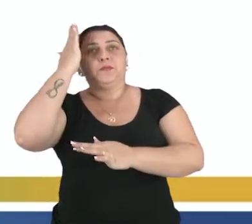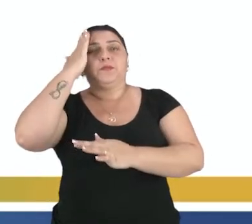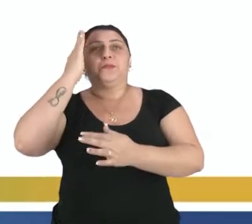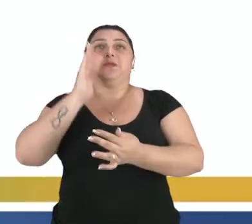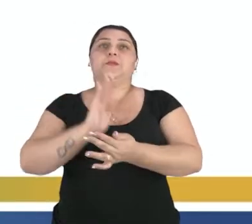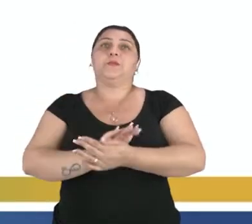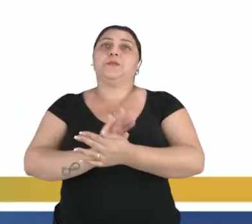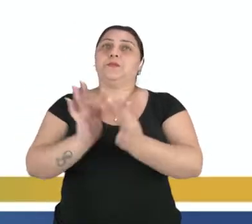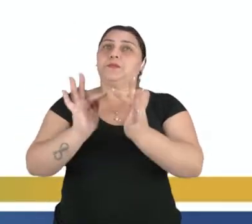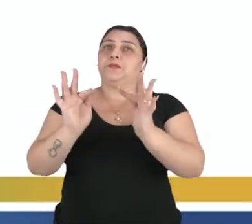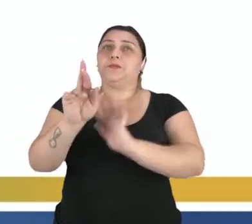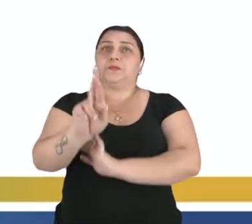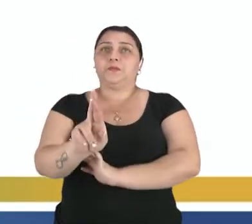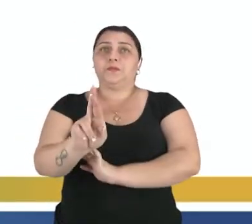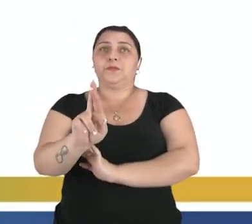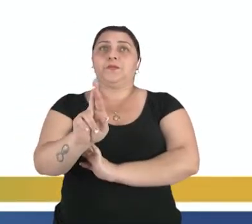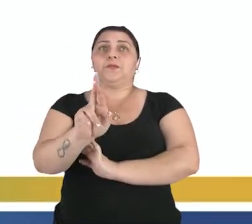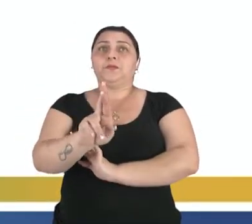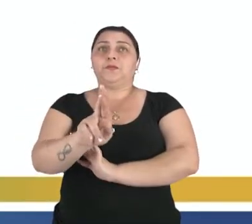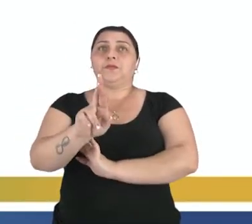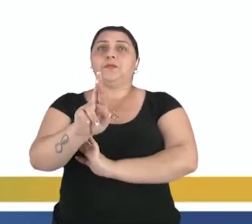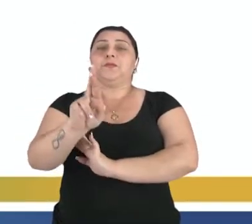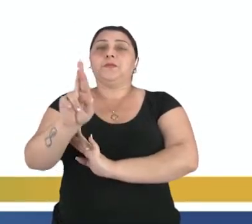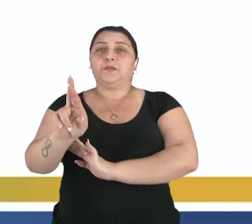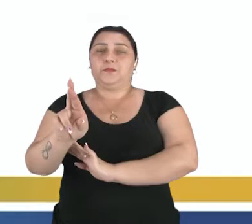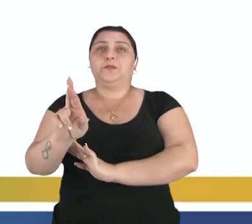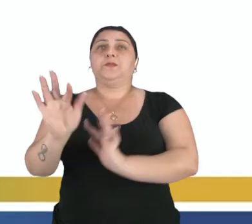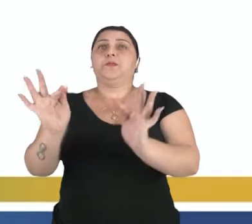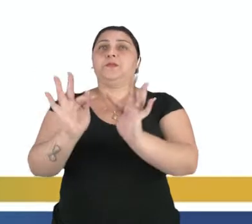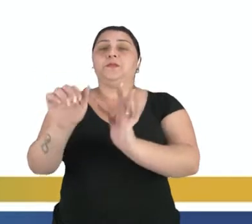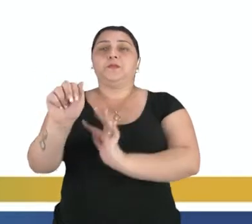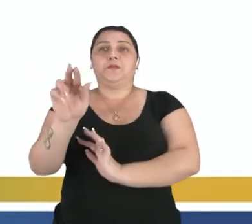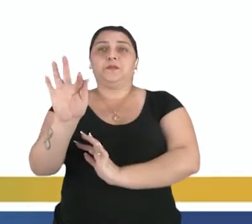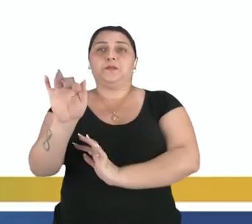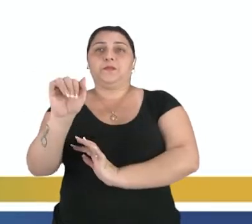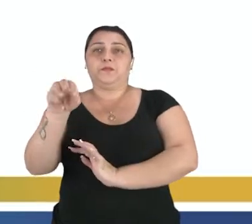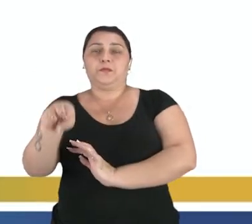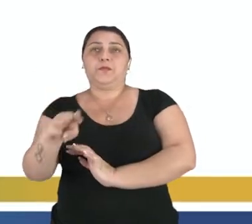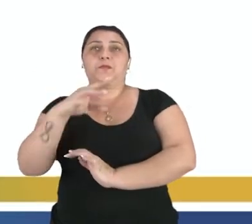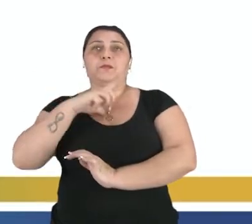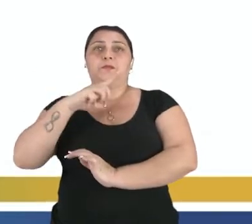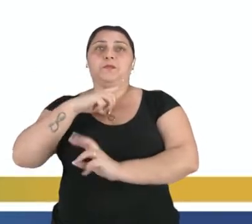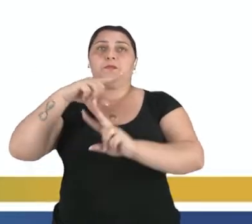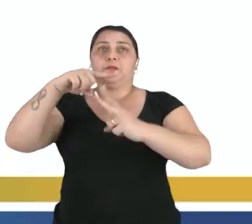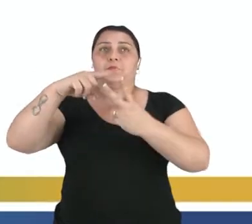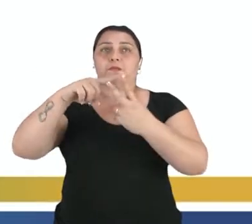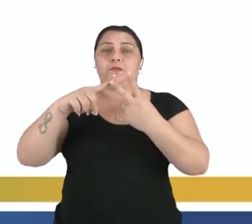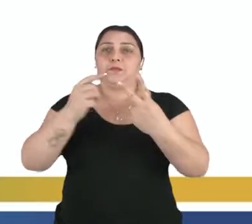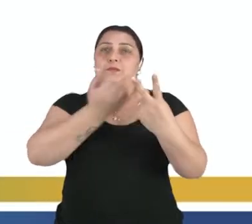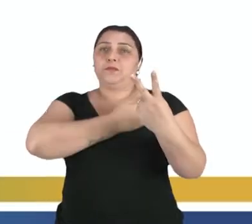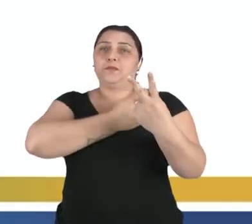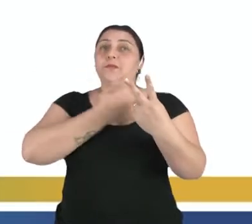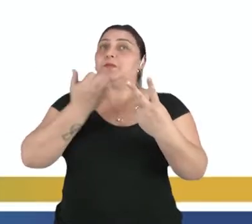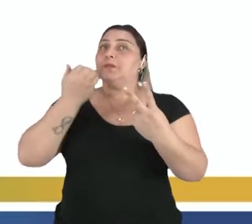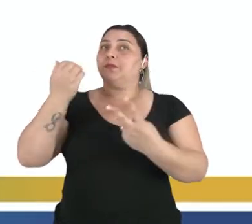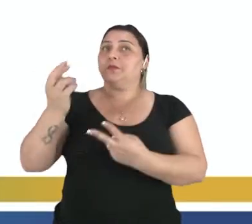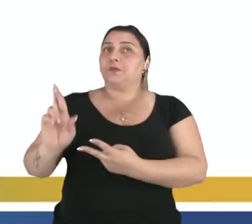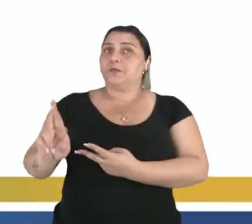uma função de R em R, chama-se função afim quando existirem dois números reais,